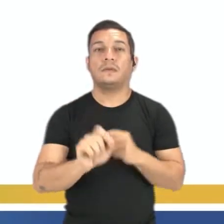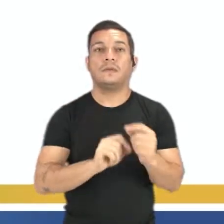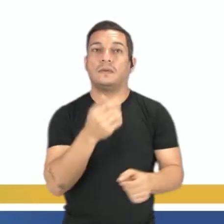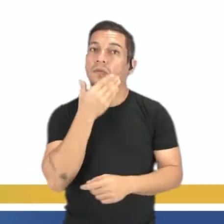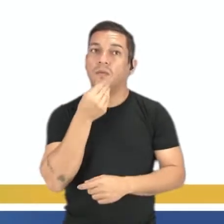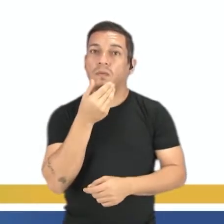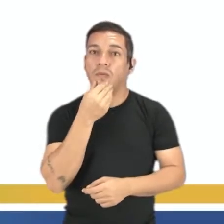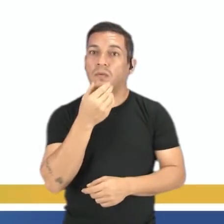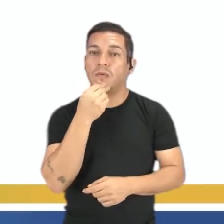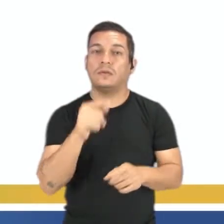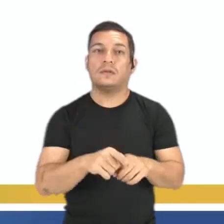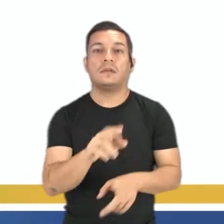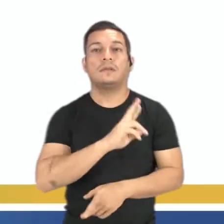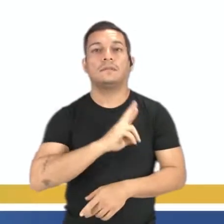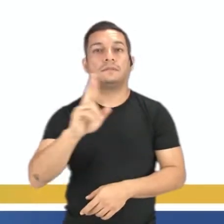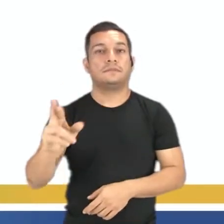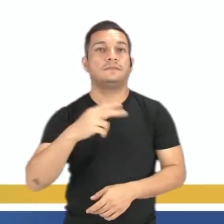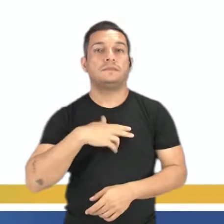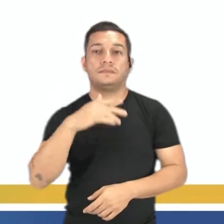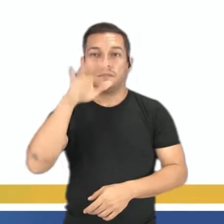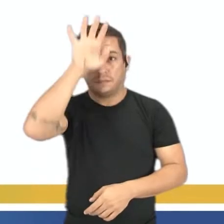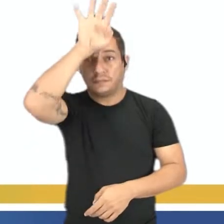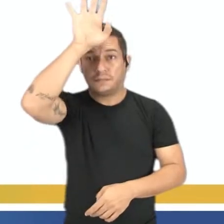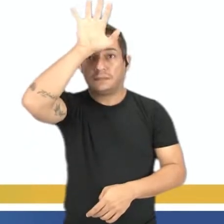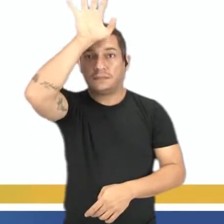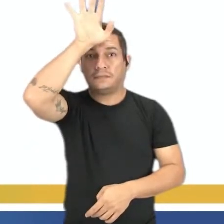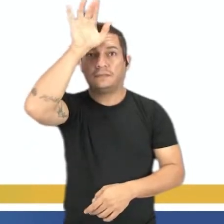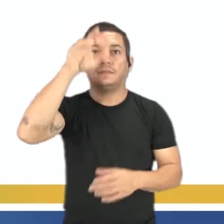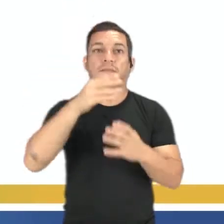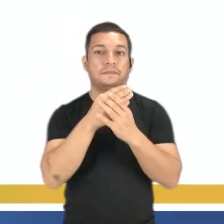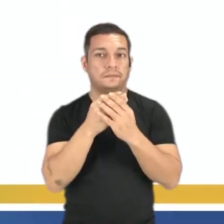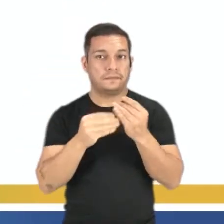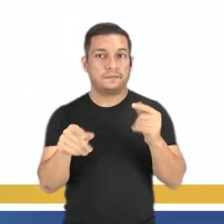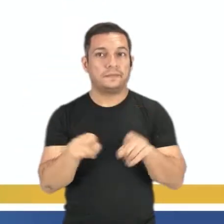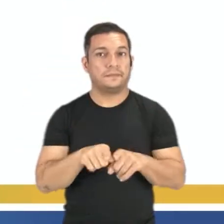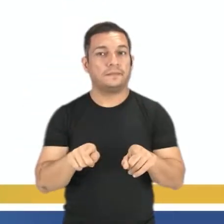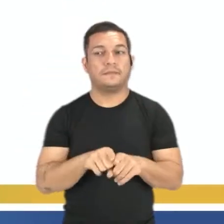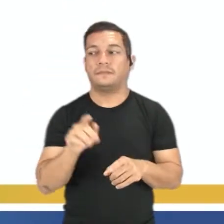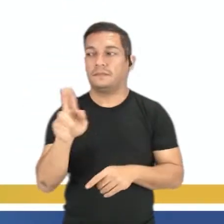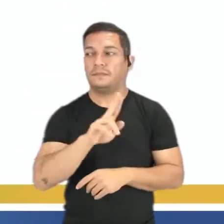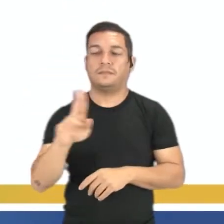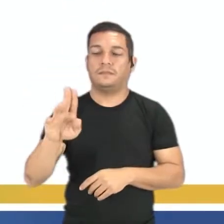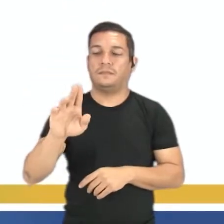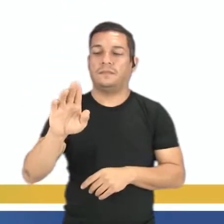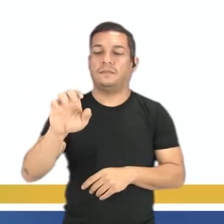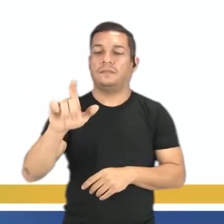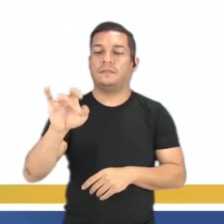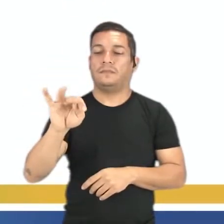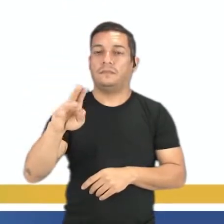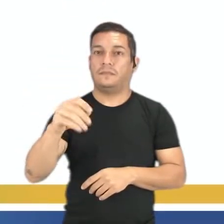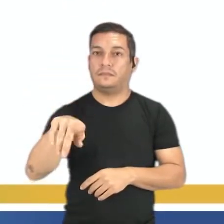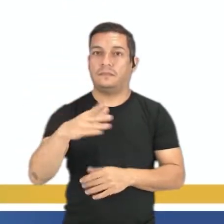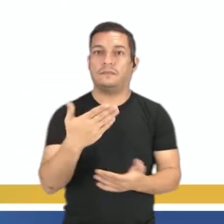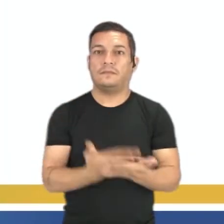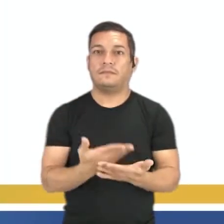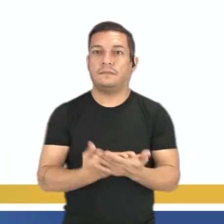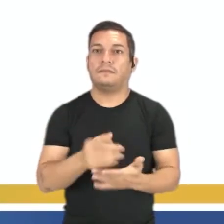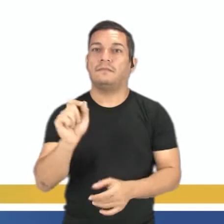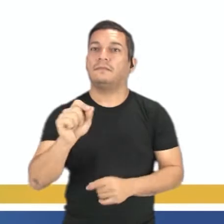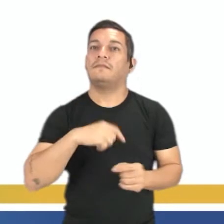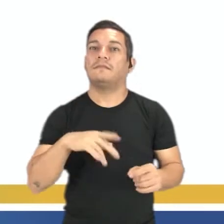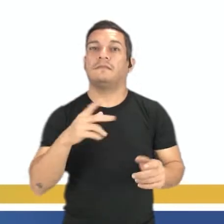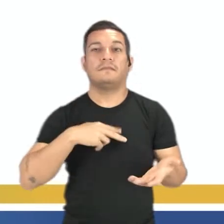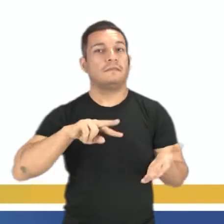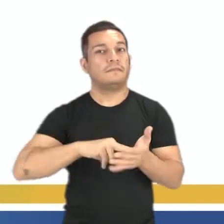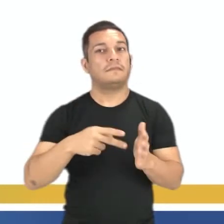homem, para a representação do presunto e para o sanduíche. O nome desse elemento, como vocês estudaram, é a imagem